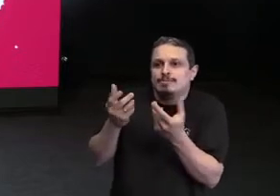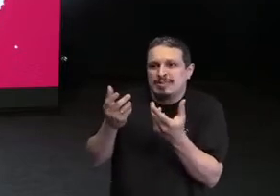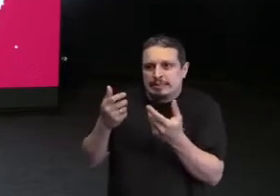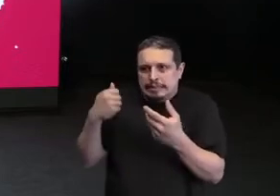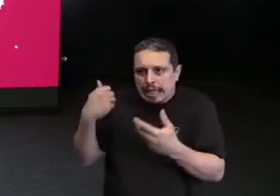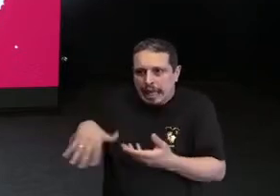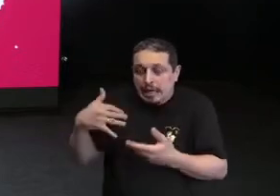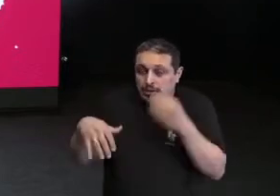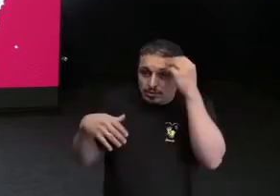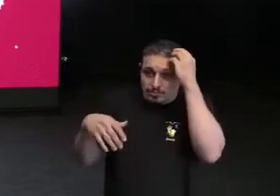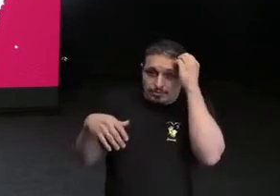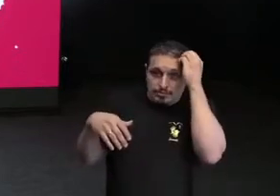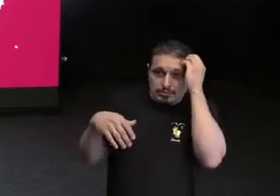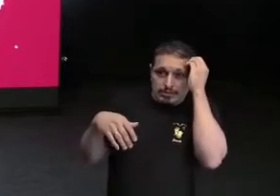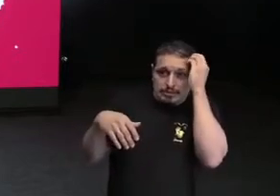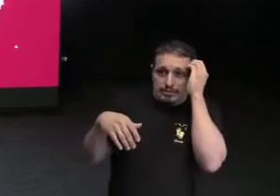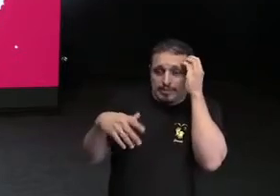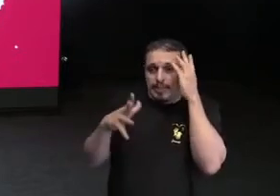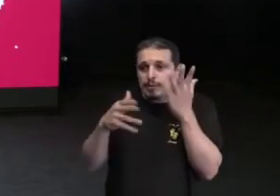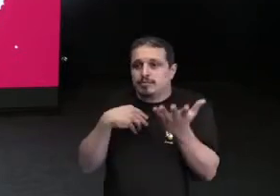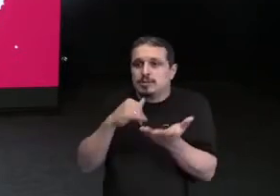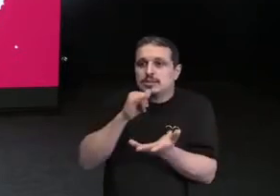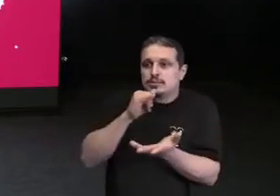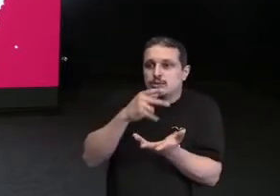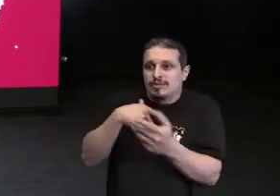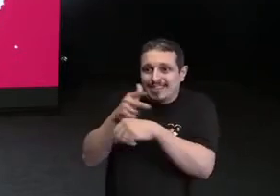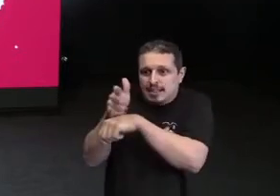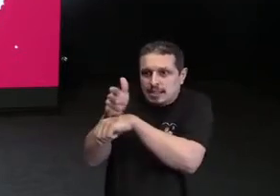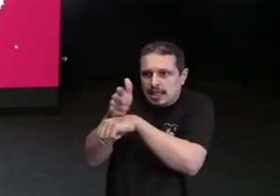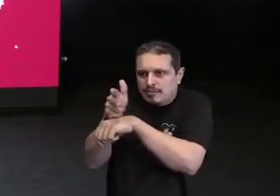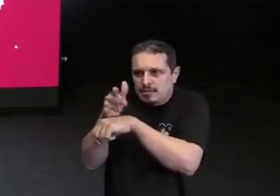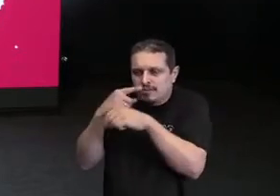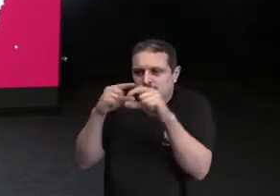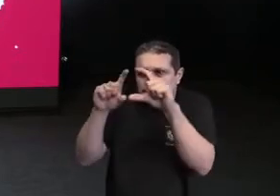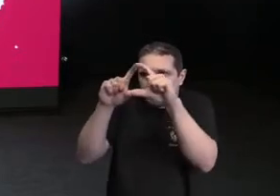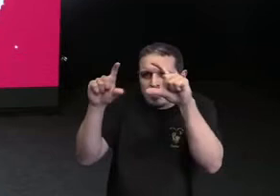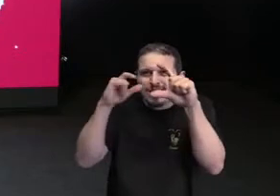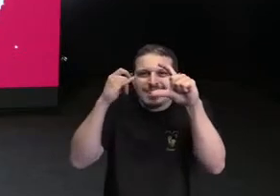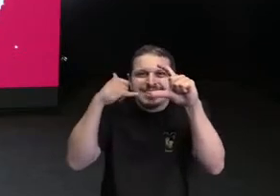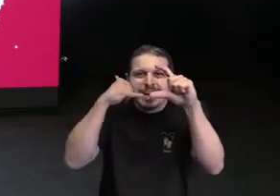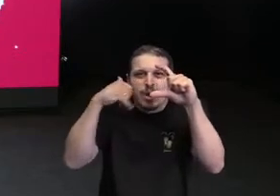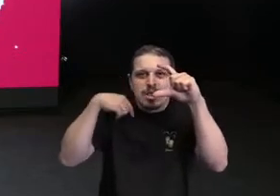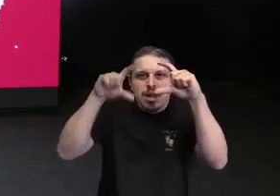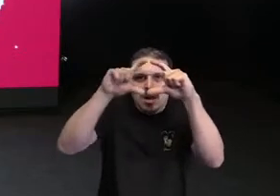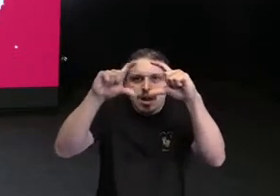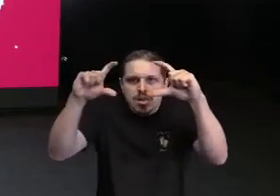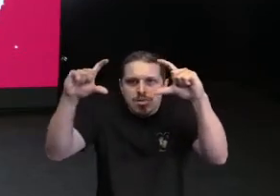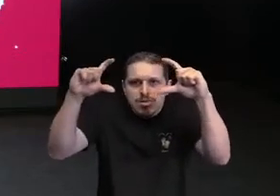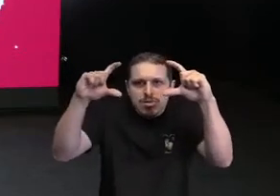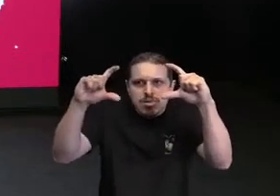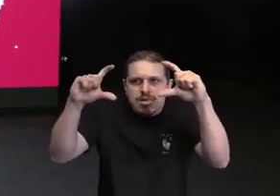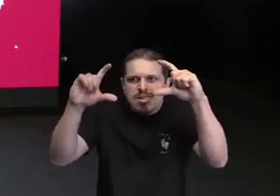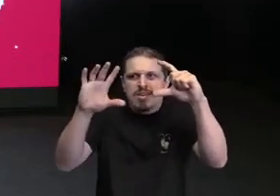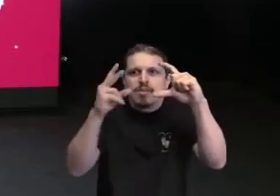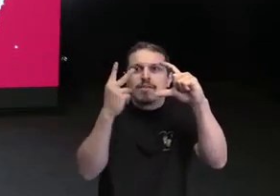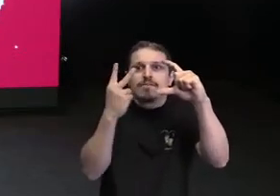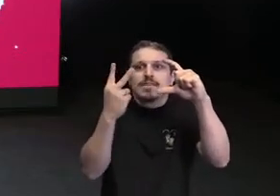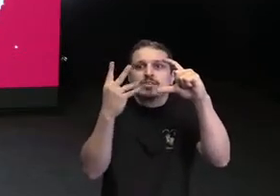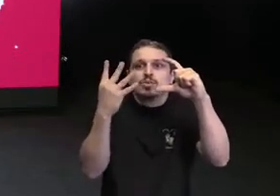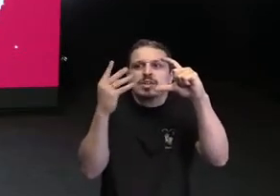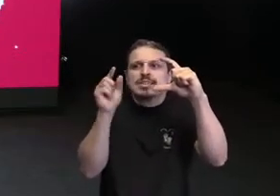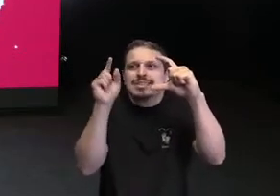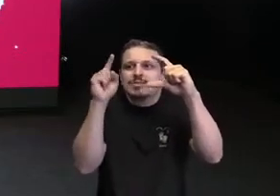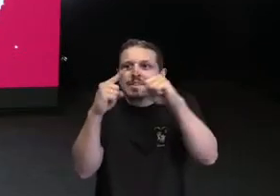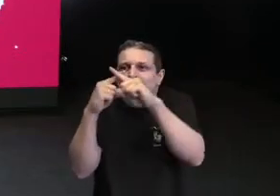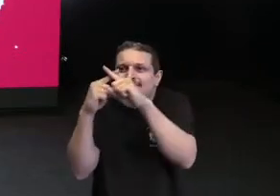noção, gente, uma câmera daquela que eu mostrei para vocês, na época, eu parcelei em 24 vezes de R$,00. E o salário mínimo era R$